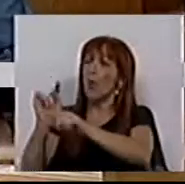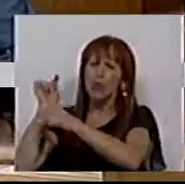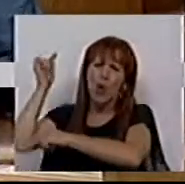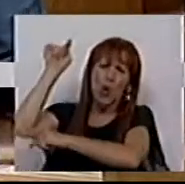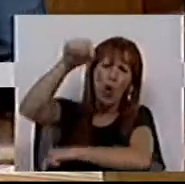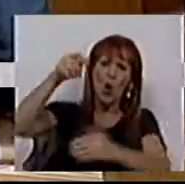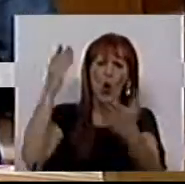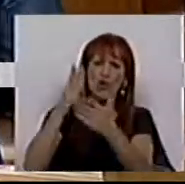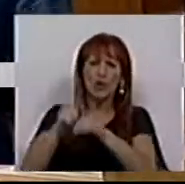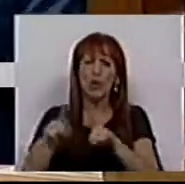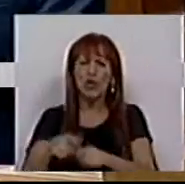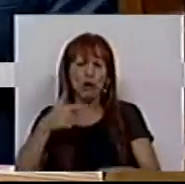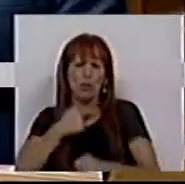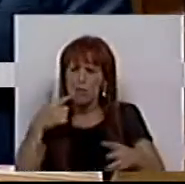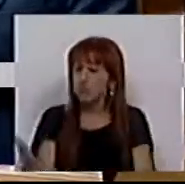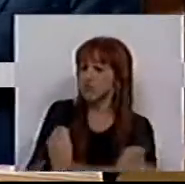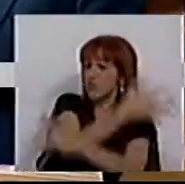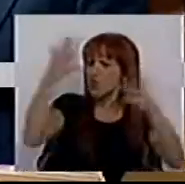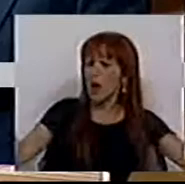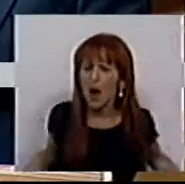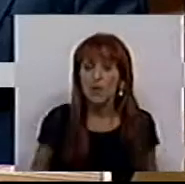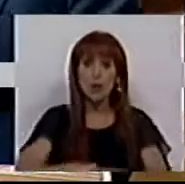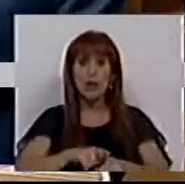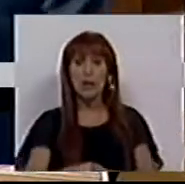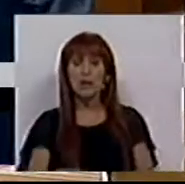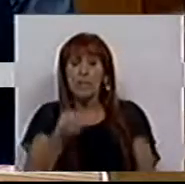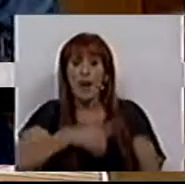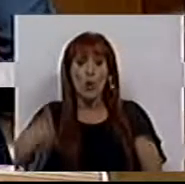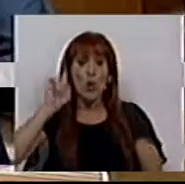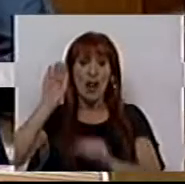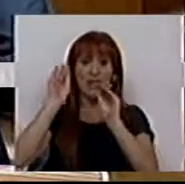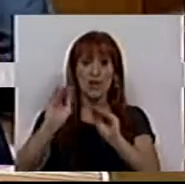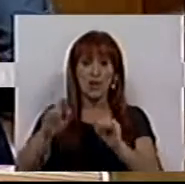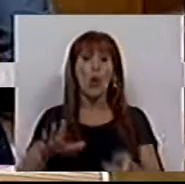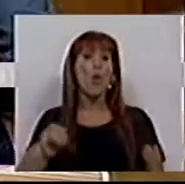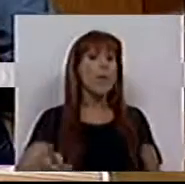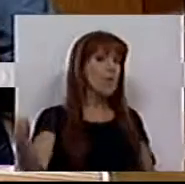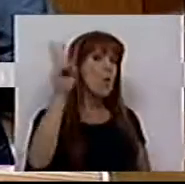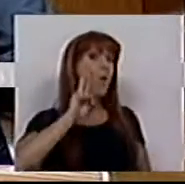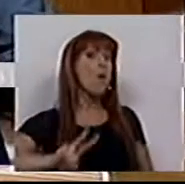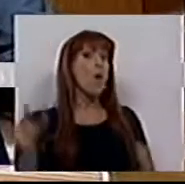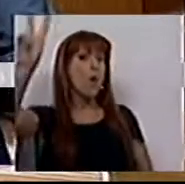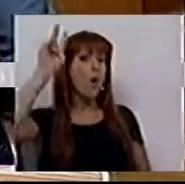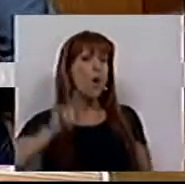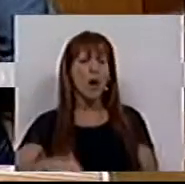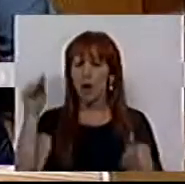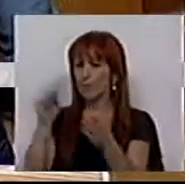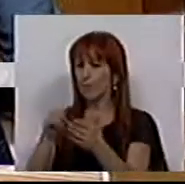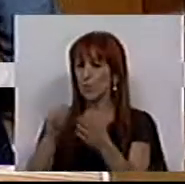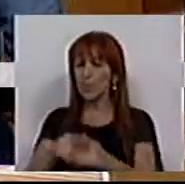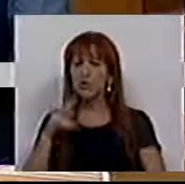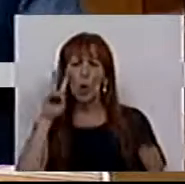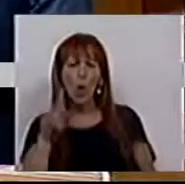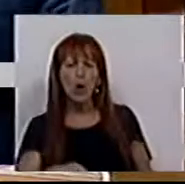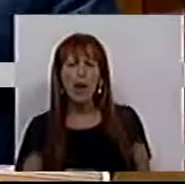as escolas, das turmas superlotadas e da perda de qualidade no ensino. Quando olhamos para a pobreza,